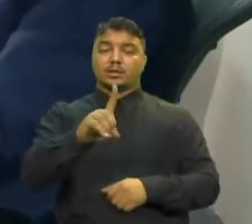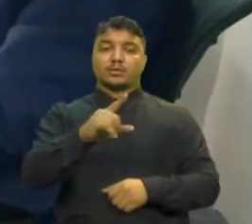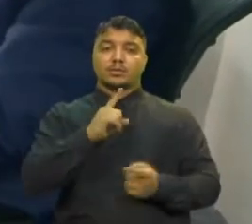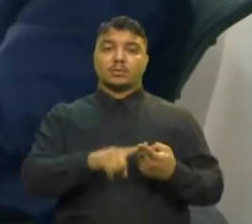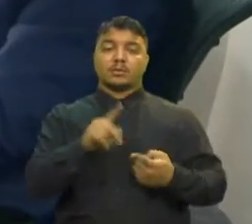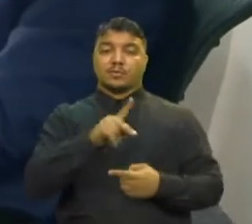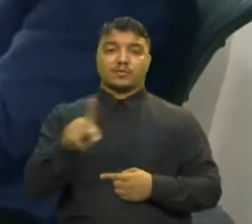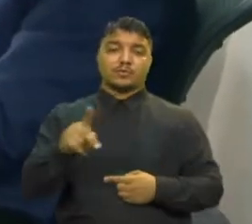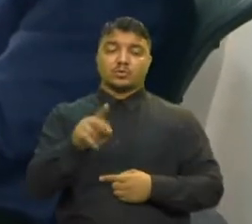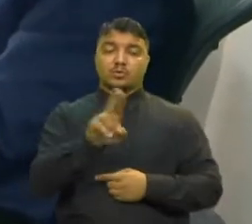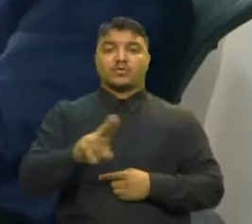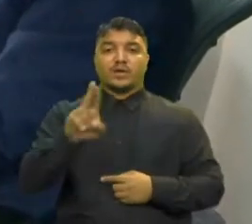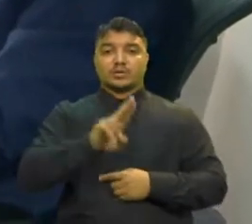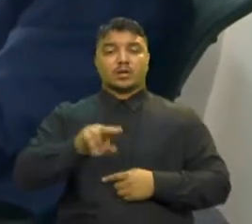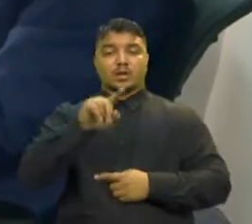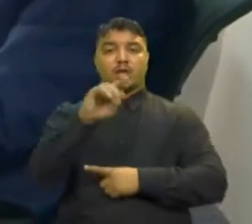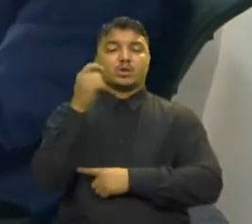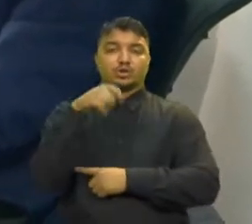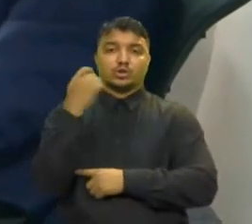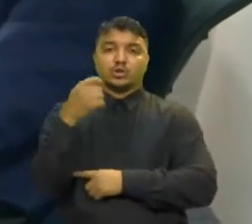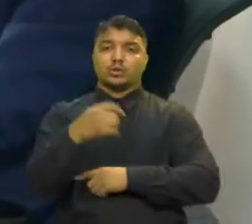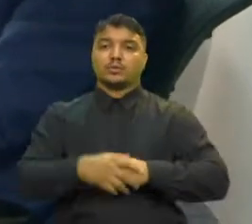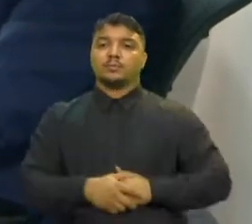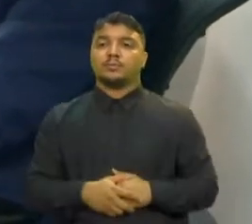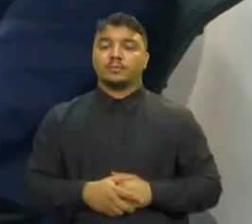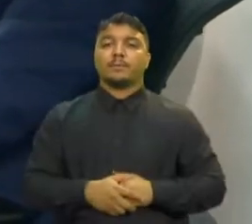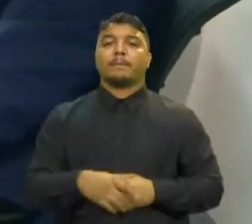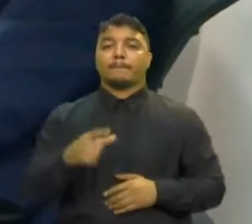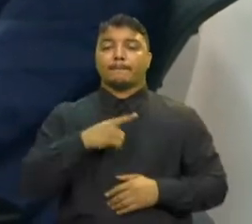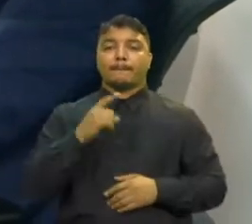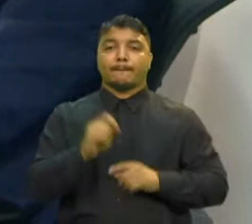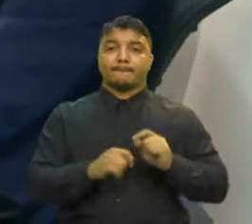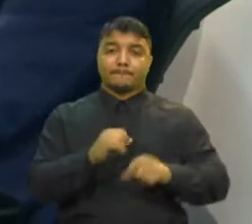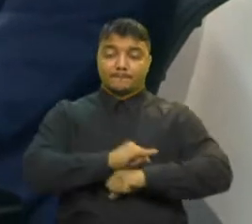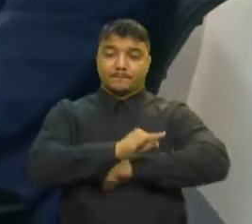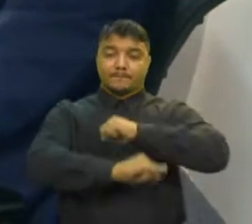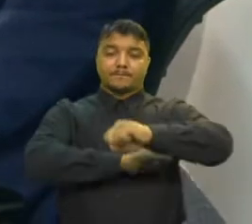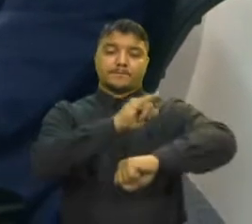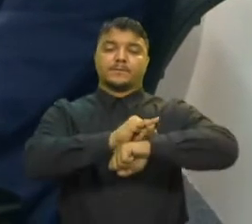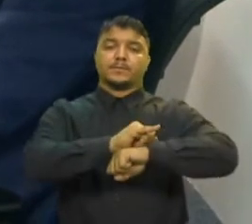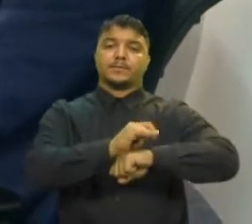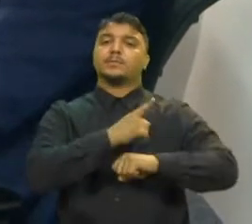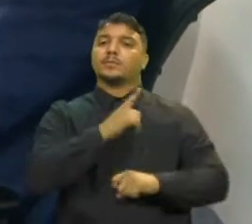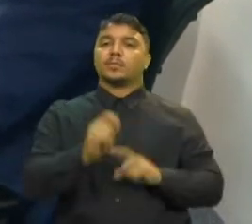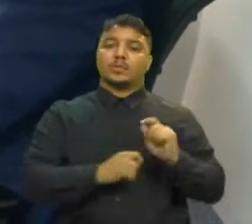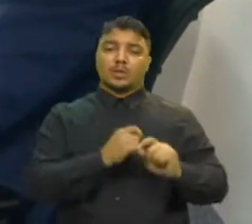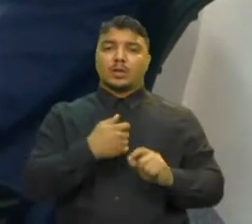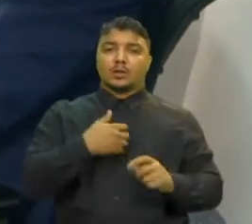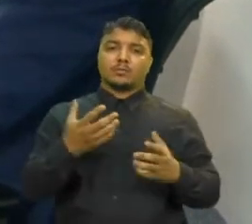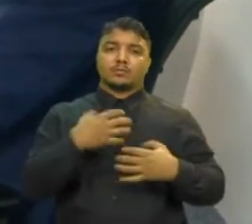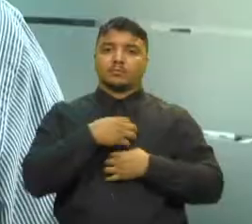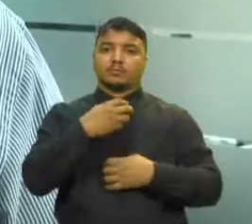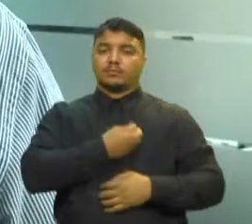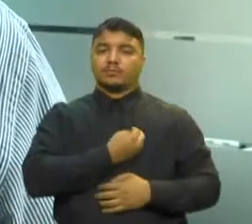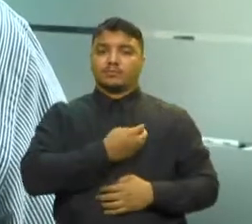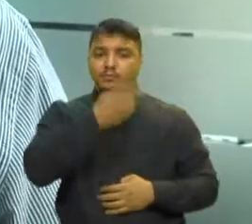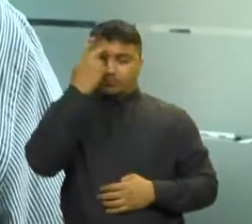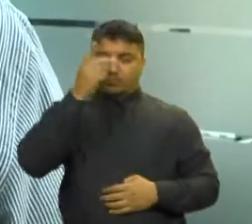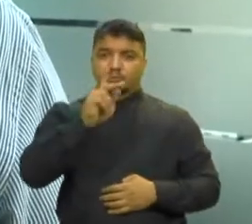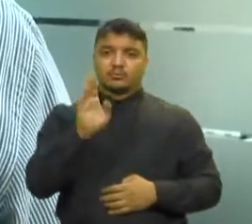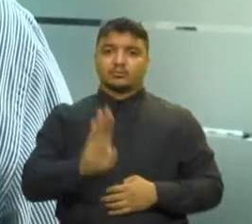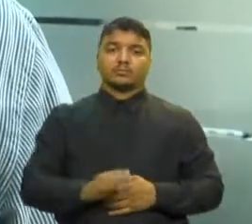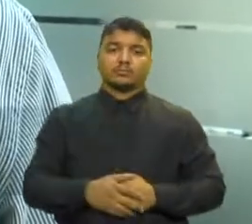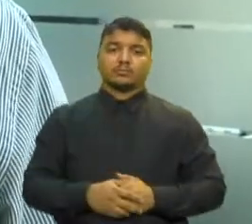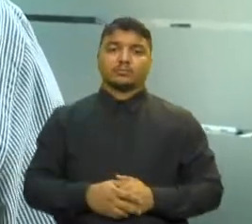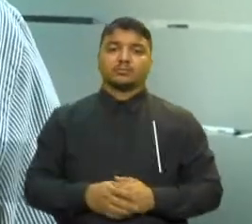Universidade do Chile Ele detalha como a economia internacional pode impactar na vida do brasileiro A ideia